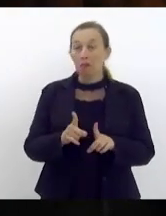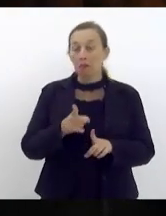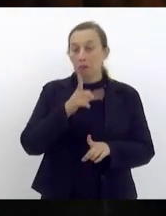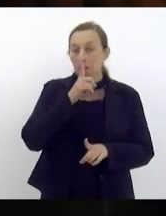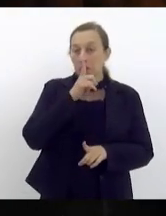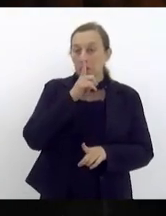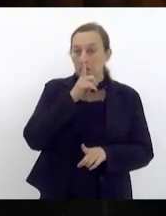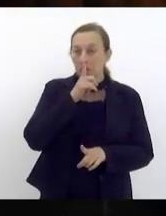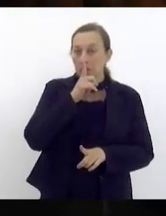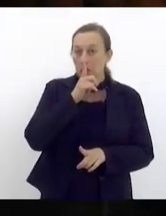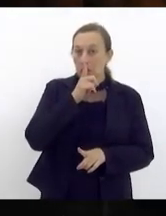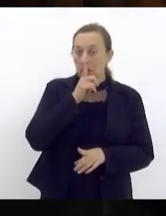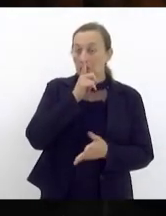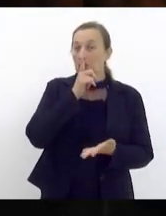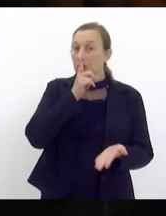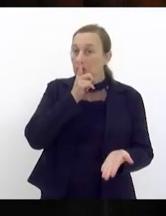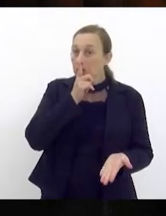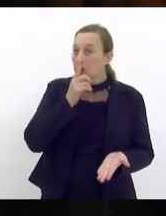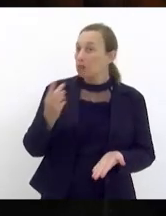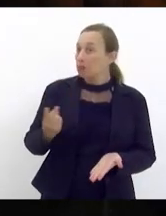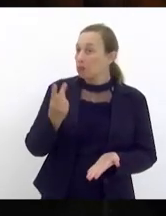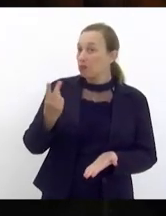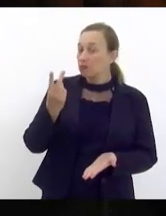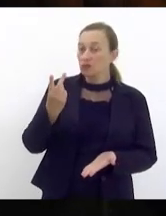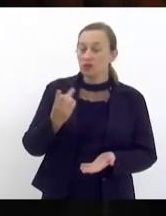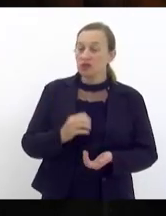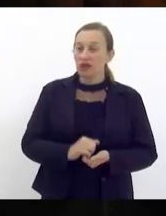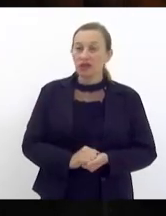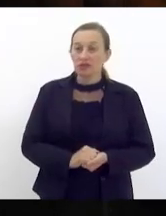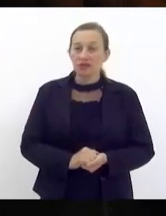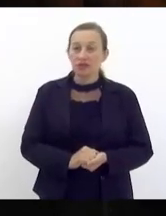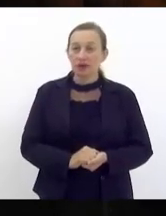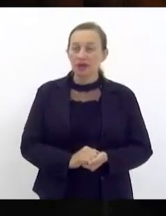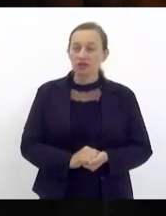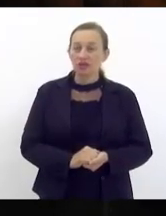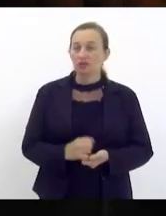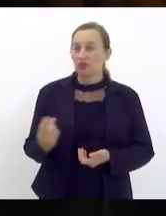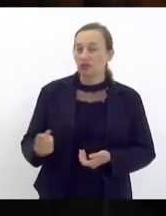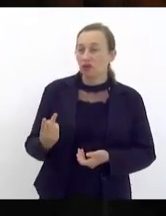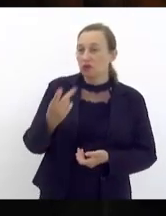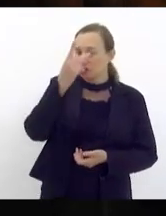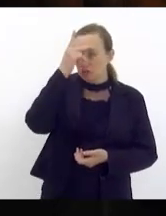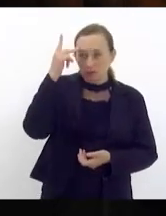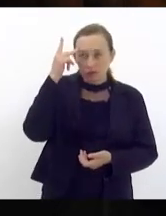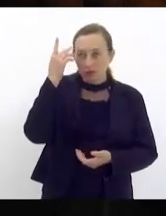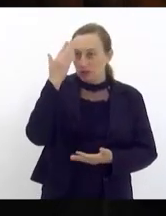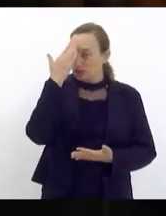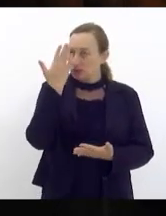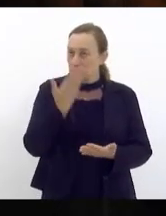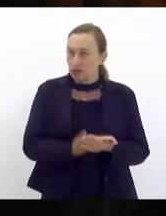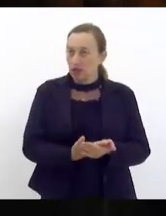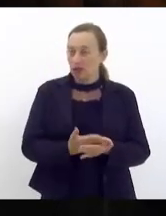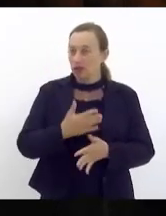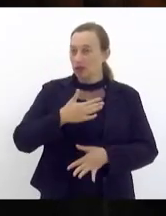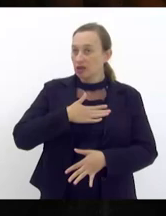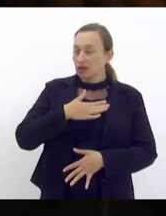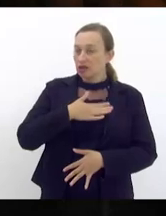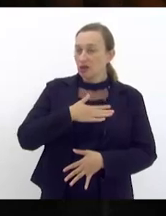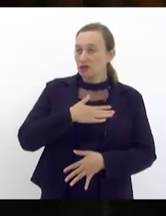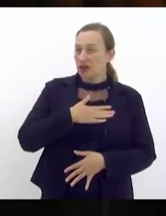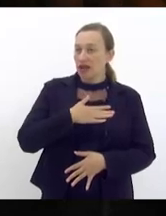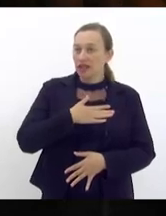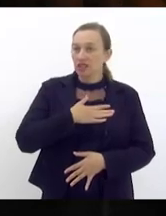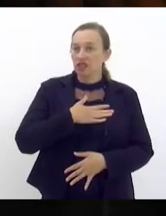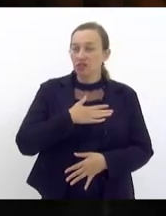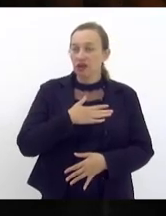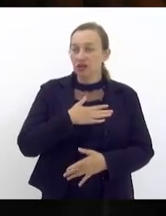calando me calando para os meus valores me calando para valores que pessoas que confiaram em mim me elegessem aqui para eu estar aqui